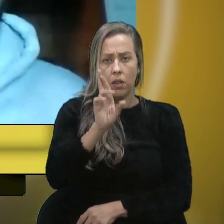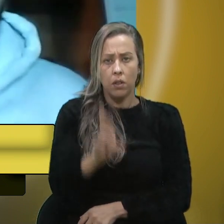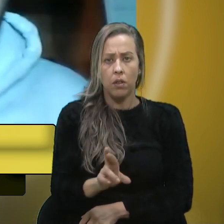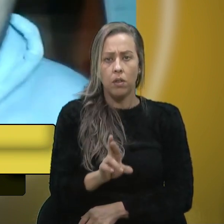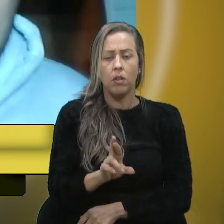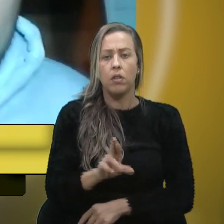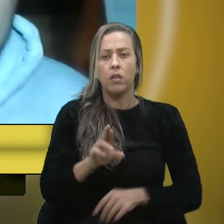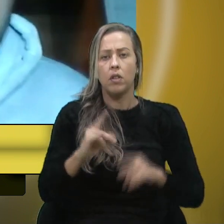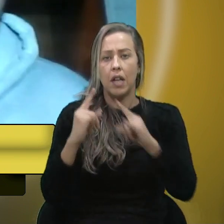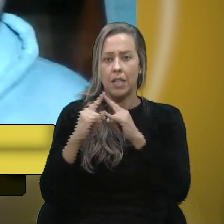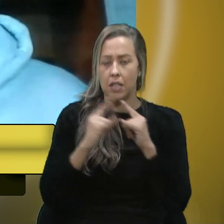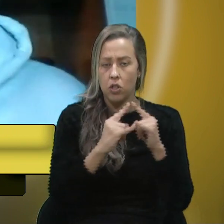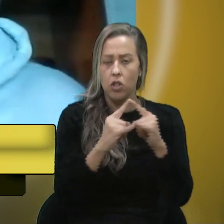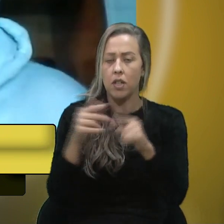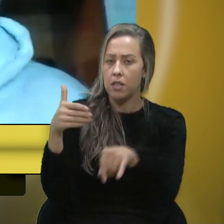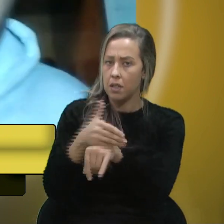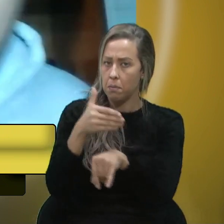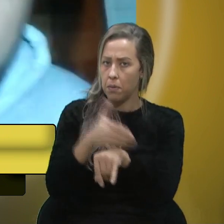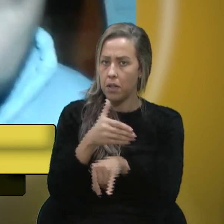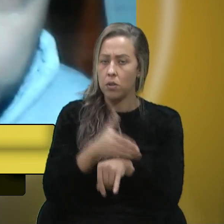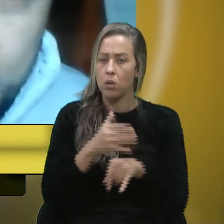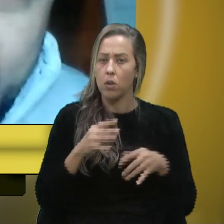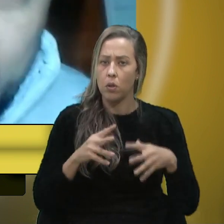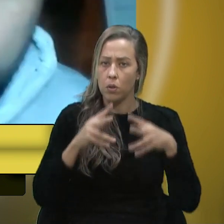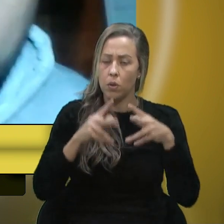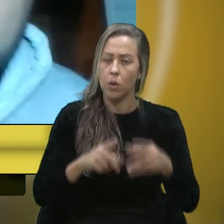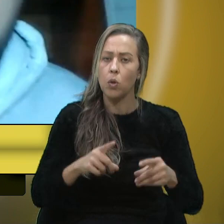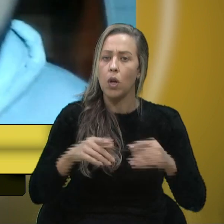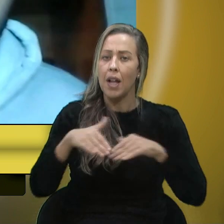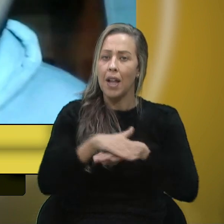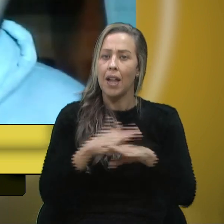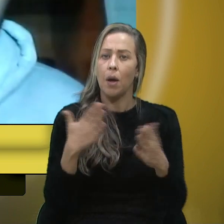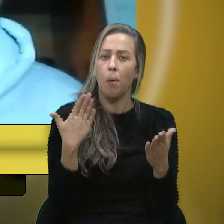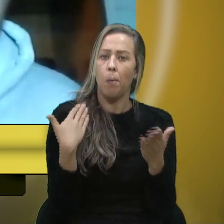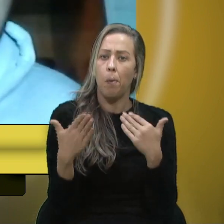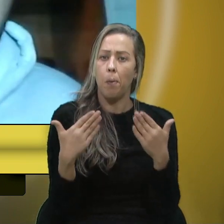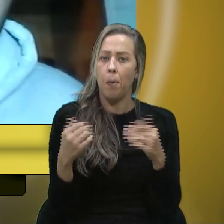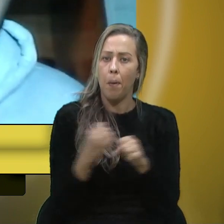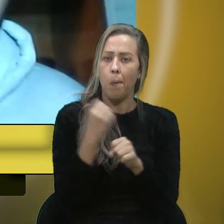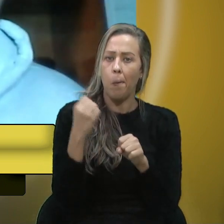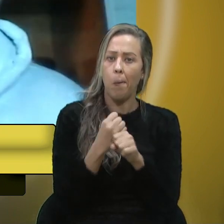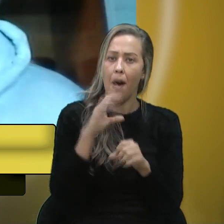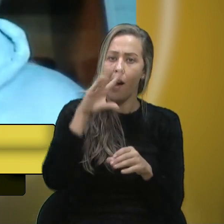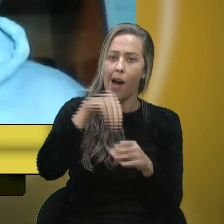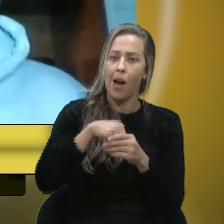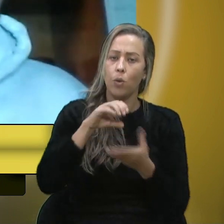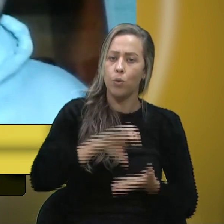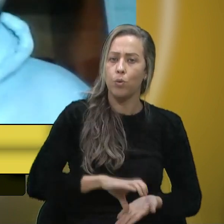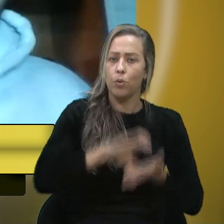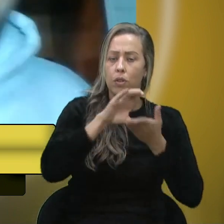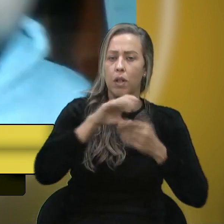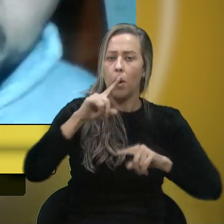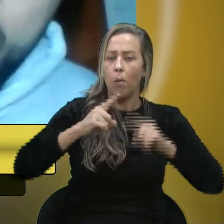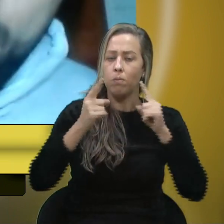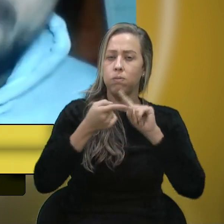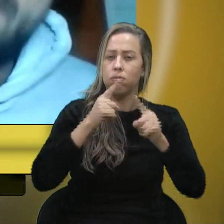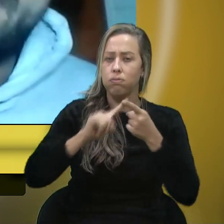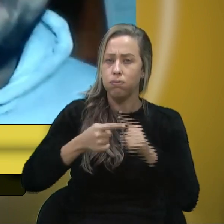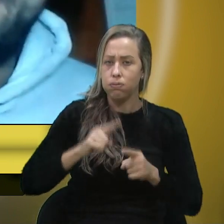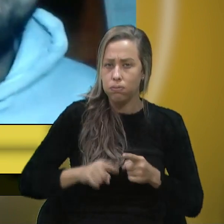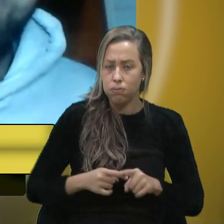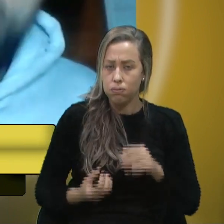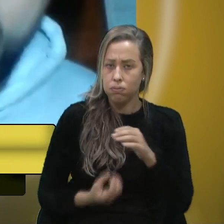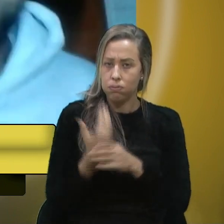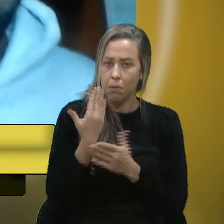das entidades que fazem parte do do diálogo que é construído lá no conselho estabelecem um parecer